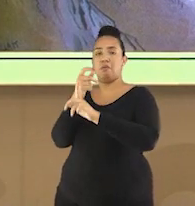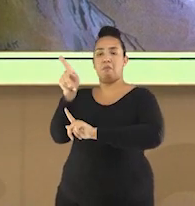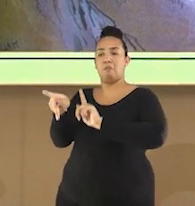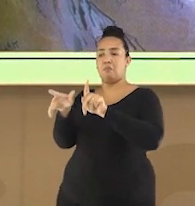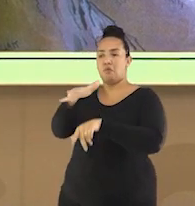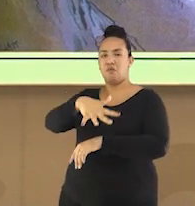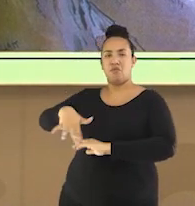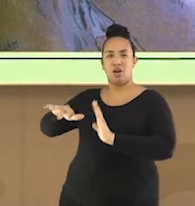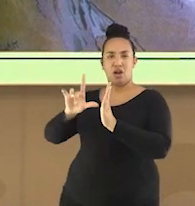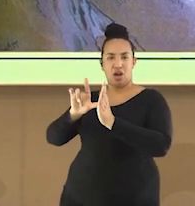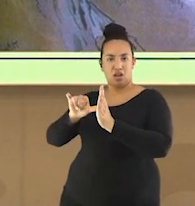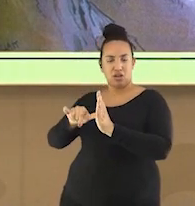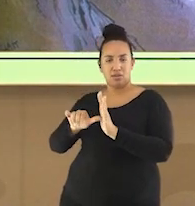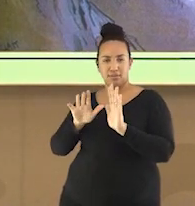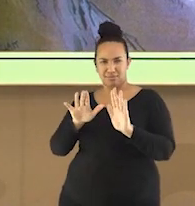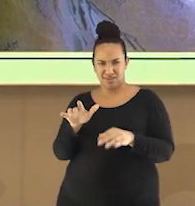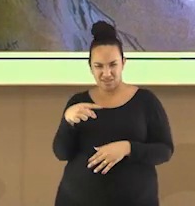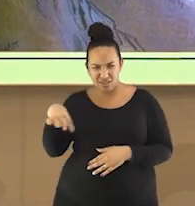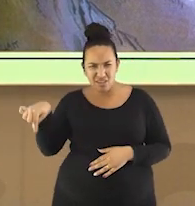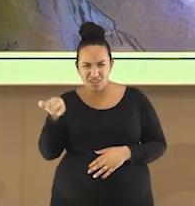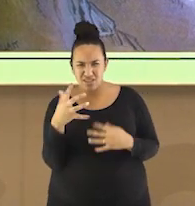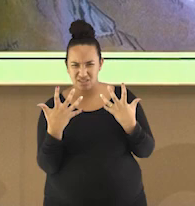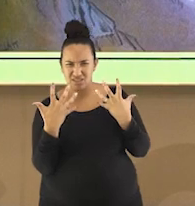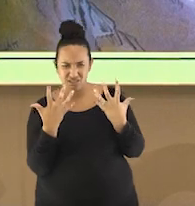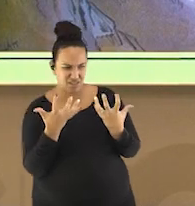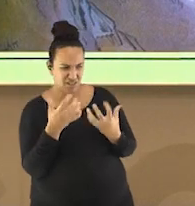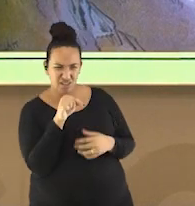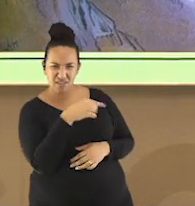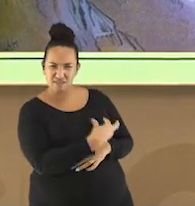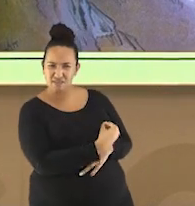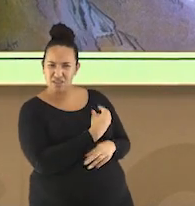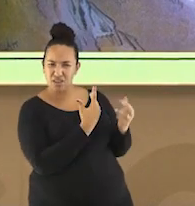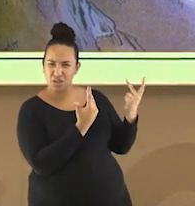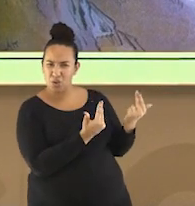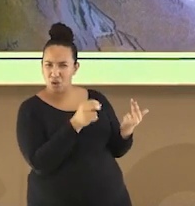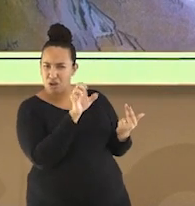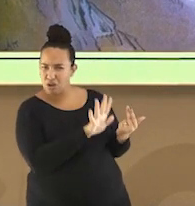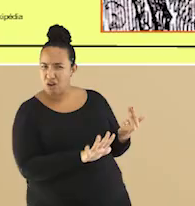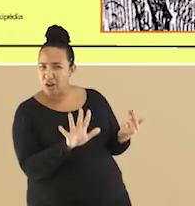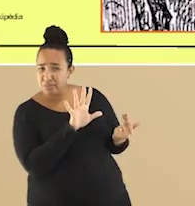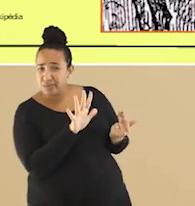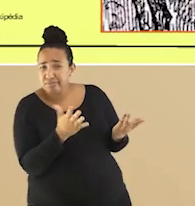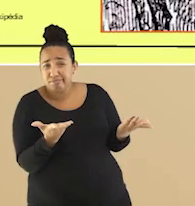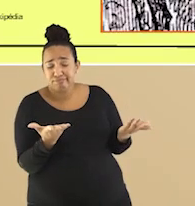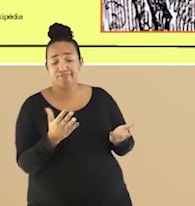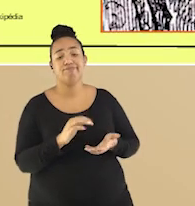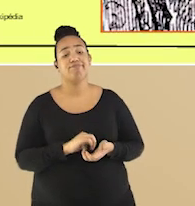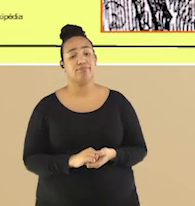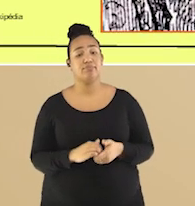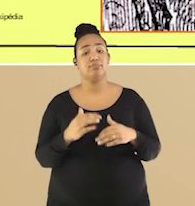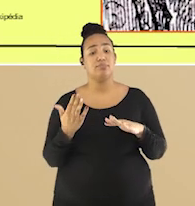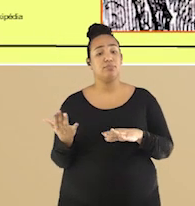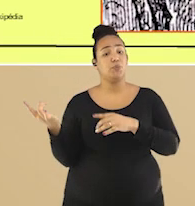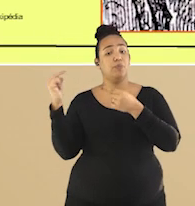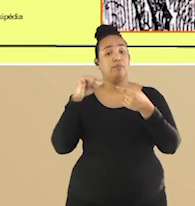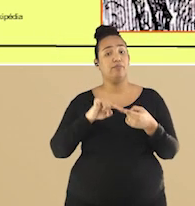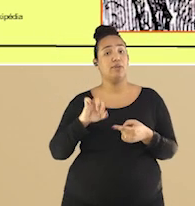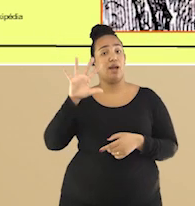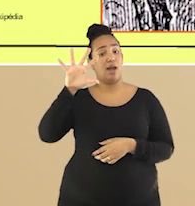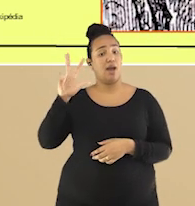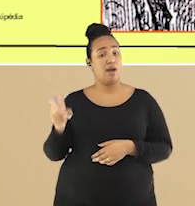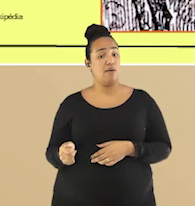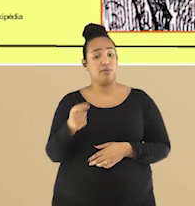que esses povos queriam o progresso ou o modo de vida do europeu? É uma pergunta a se pensar. Com relação à África, podemos